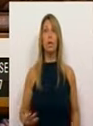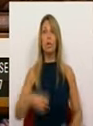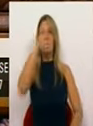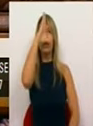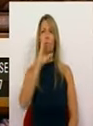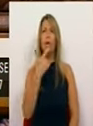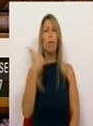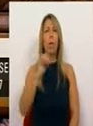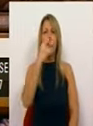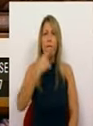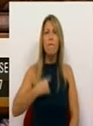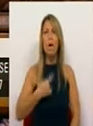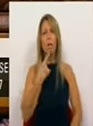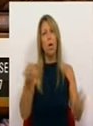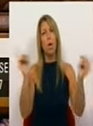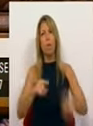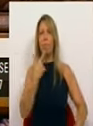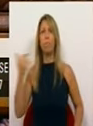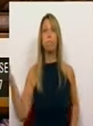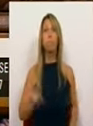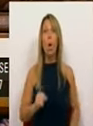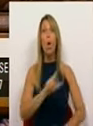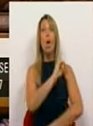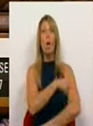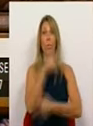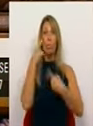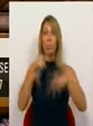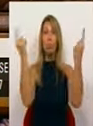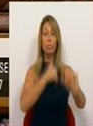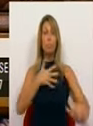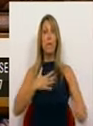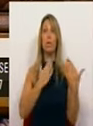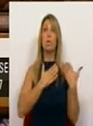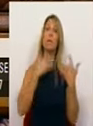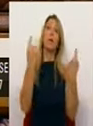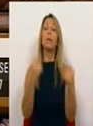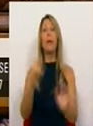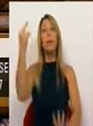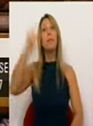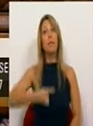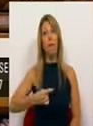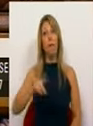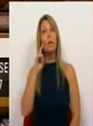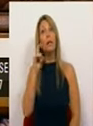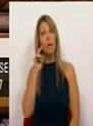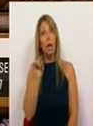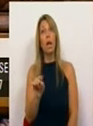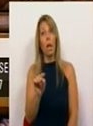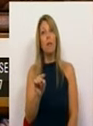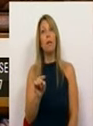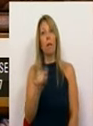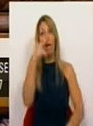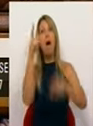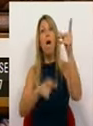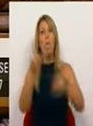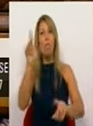não pode falhar outra vez. Os poderes públicos e as entidades responsáveis devem essa garantia a um povo que